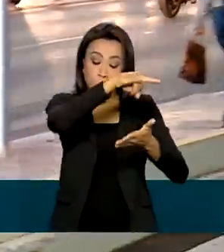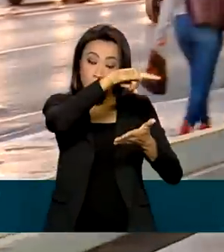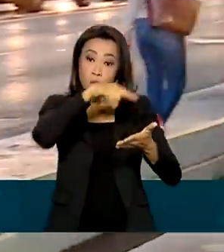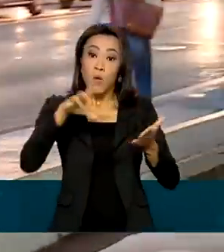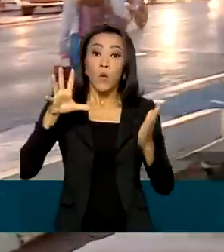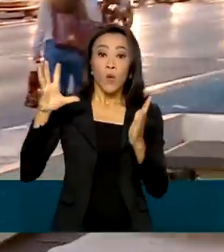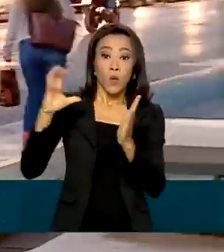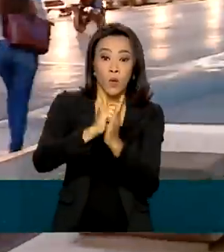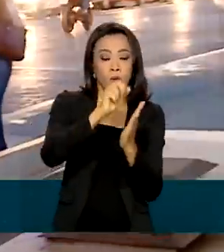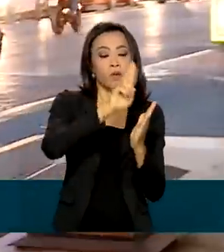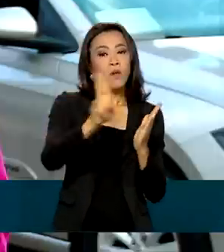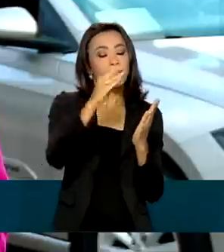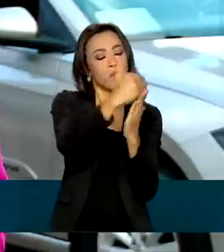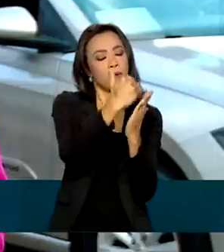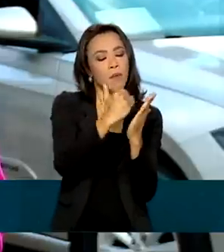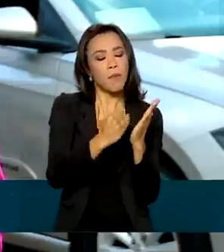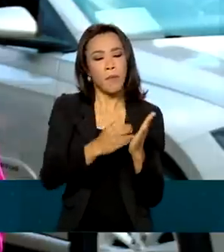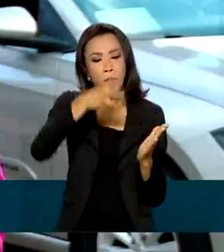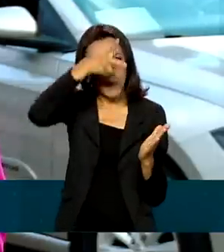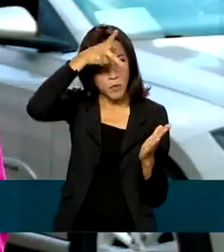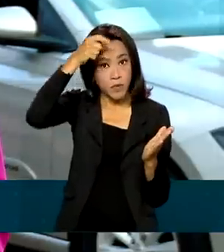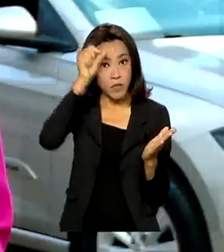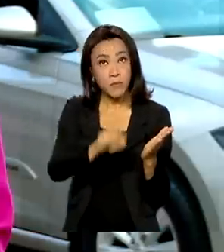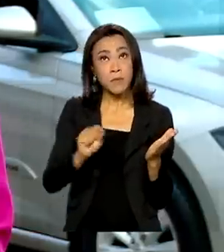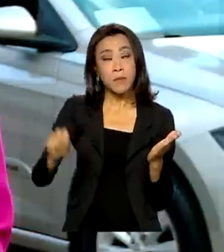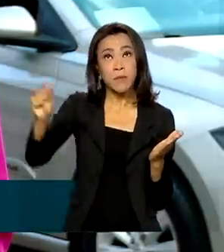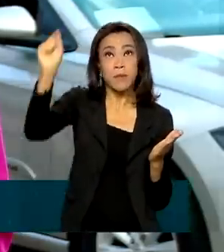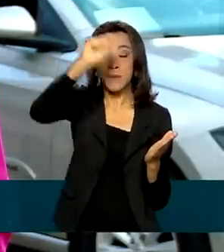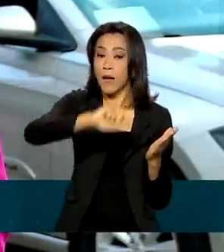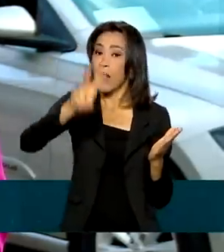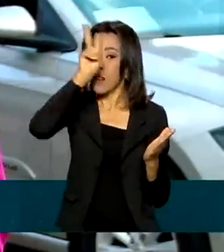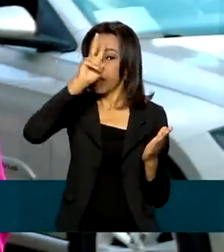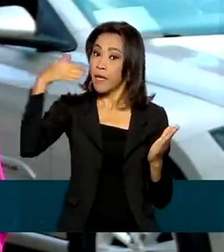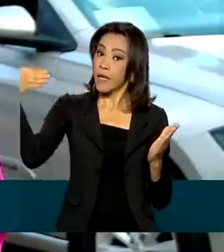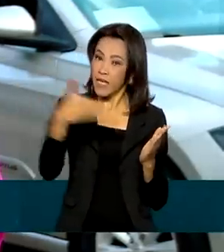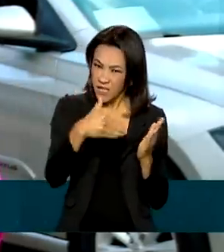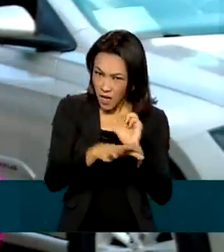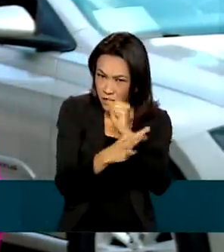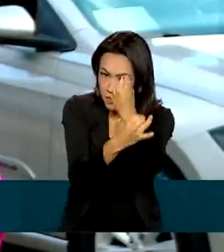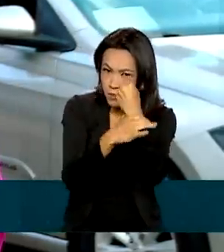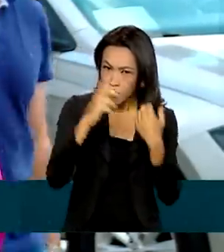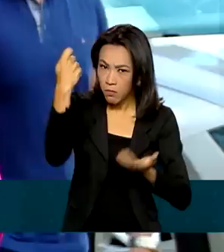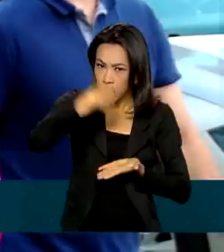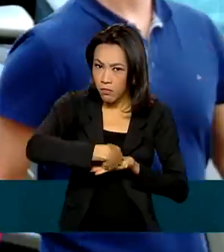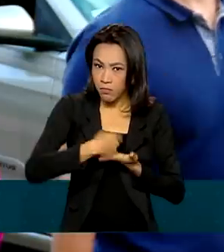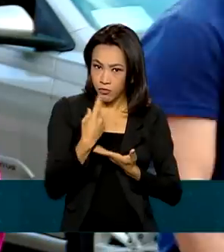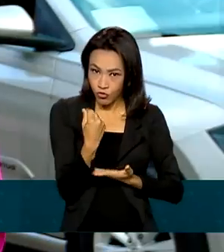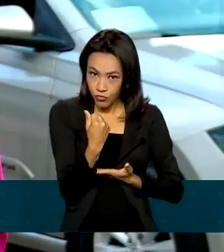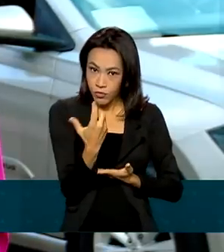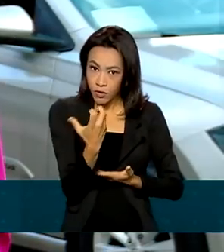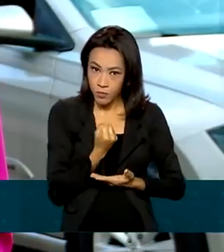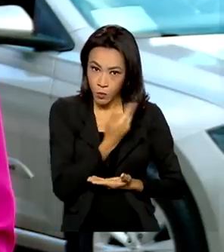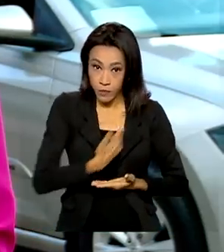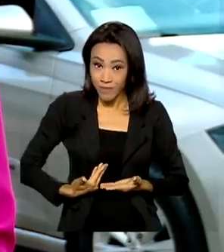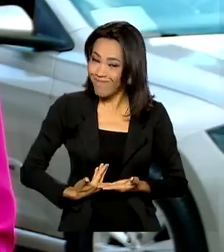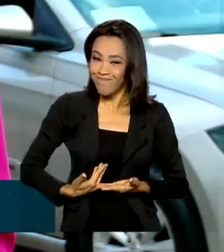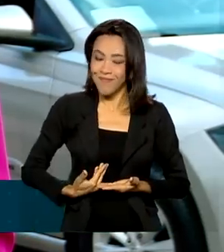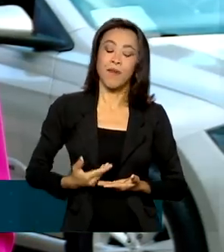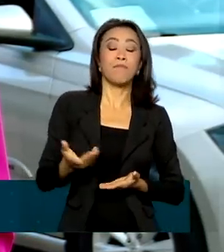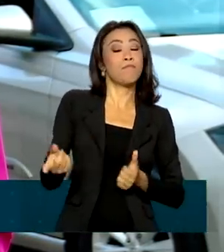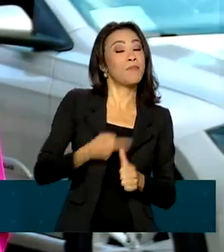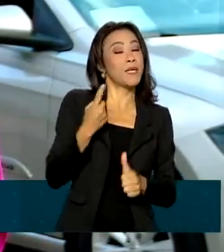ser feito pelos municípios. Vale lembrar que esse cadastramento não garante o pagamento. Os dados enviados são